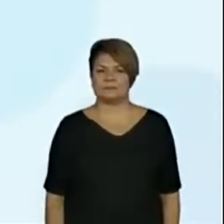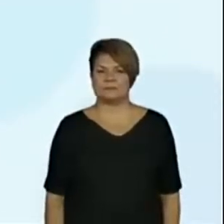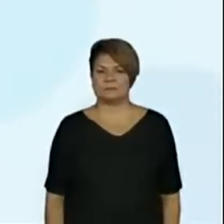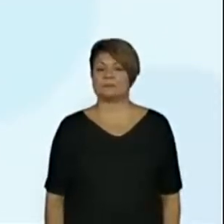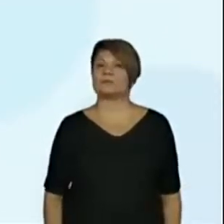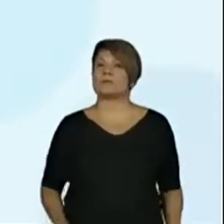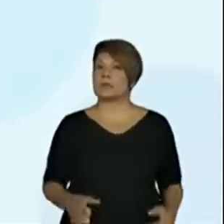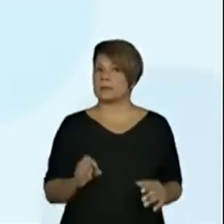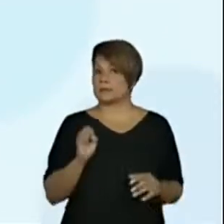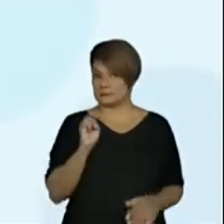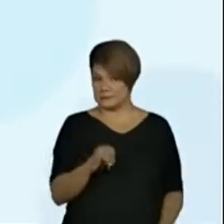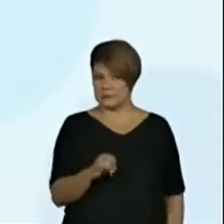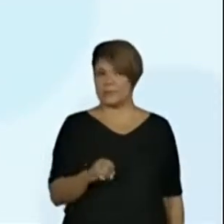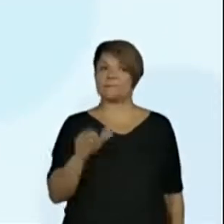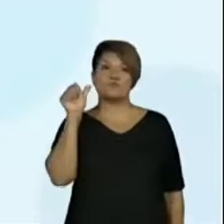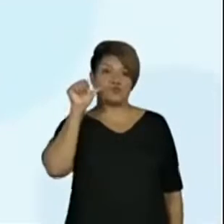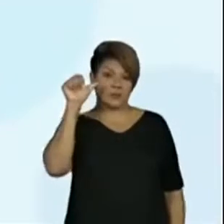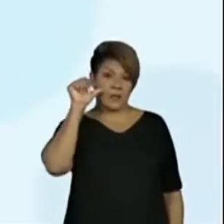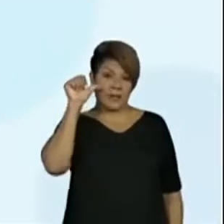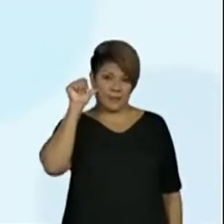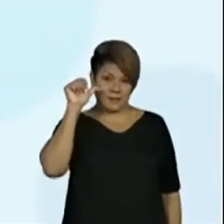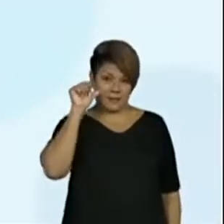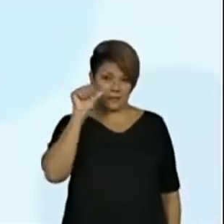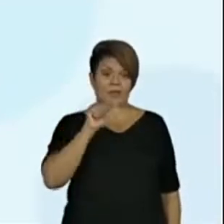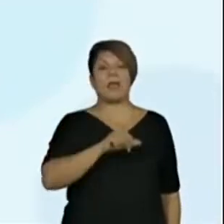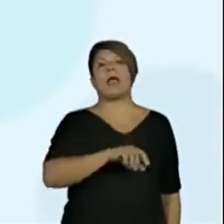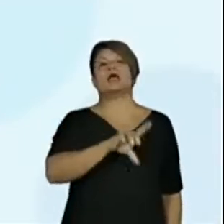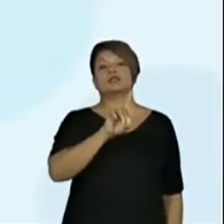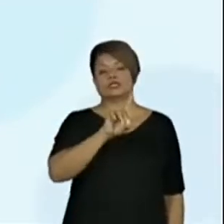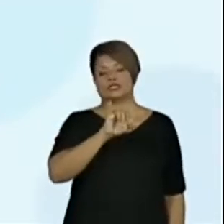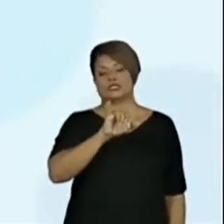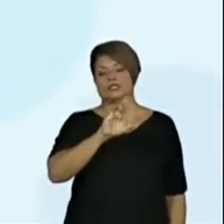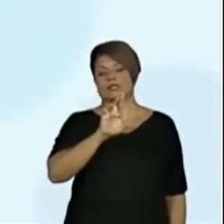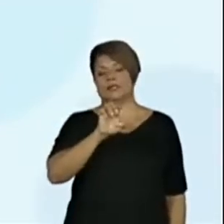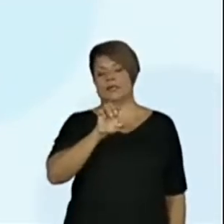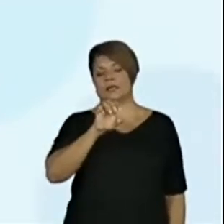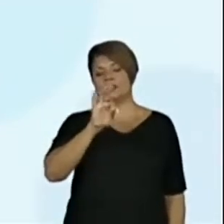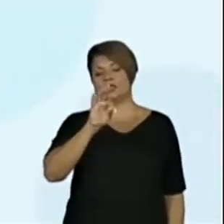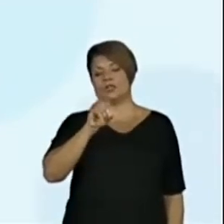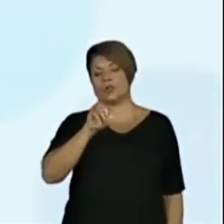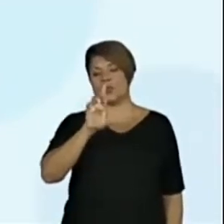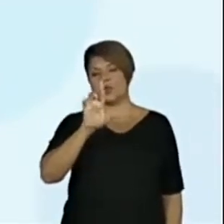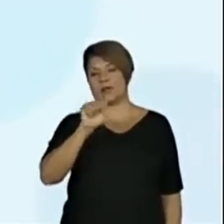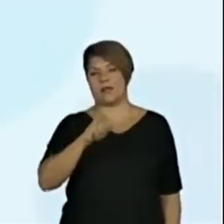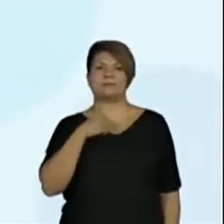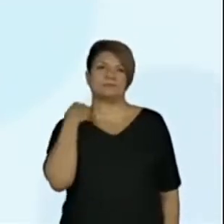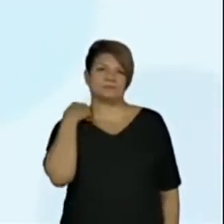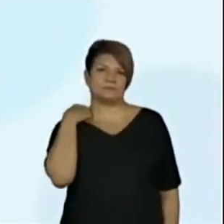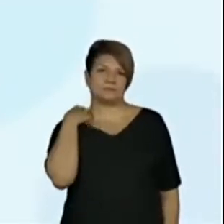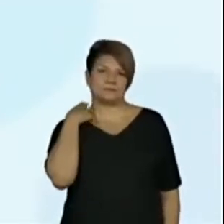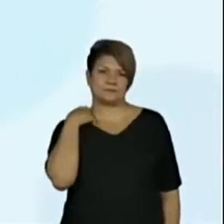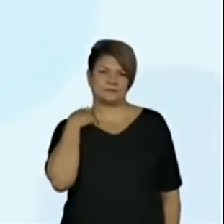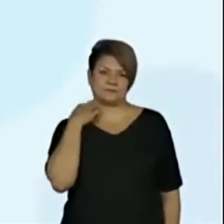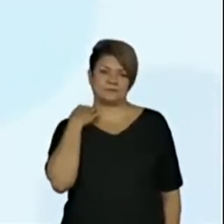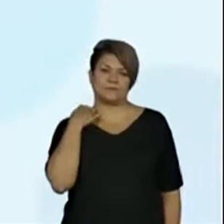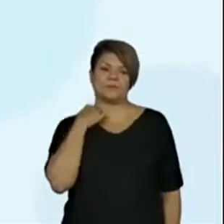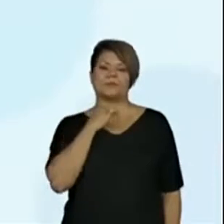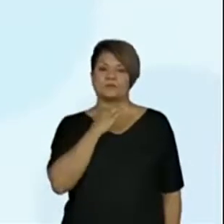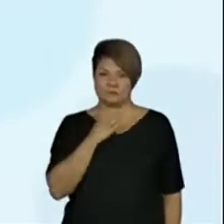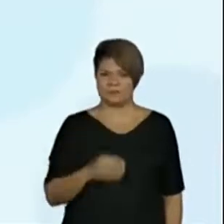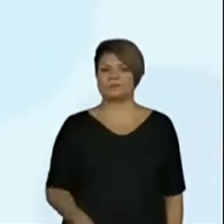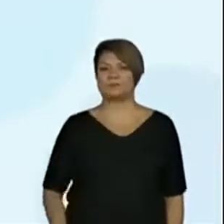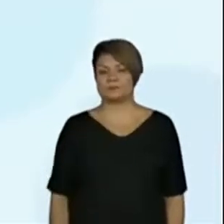Se fosse uma diretora, bastava que a gente colocasse o A aqui, e aí ia ficar